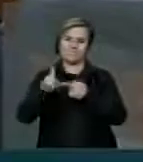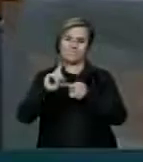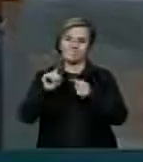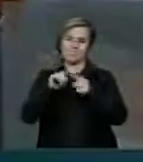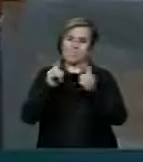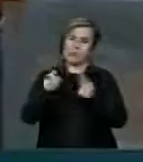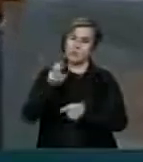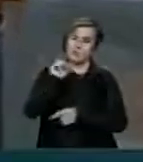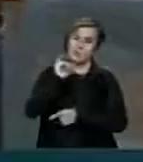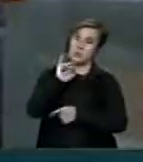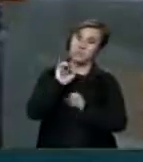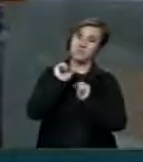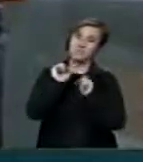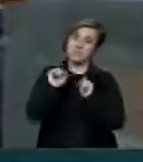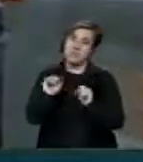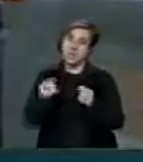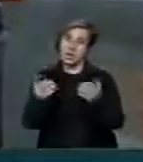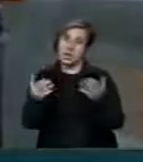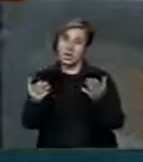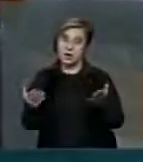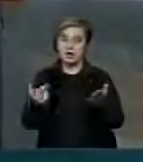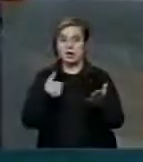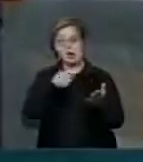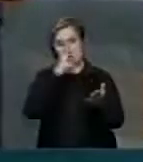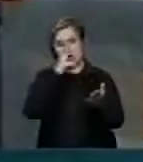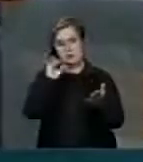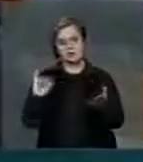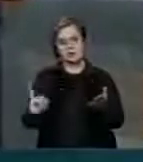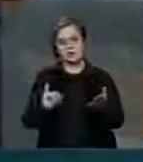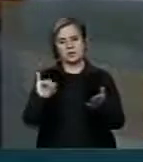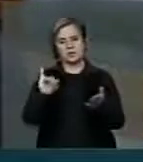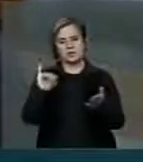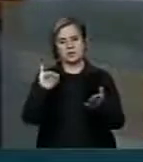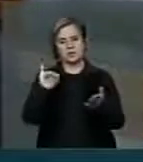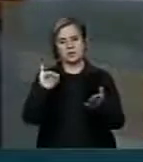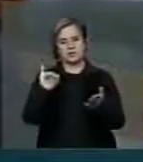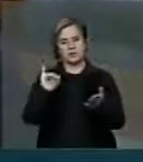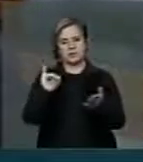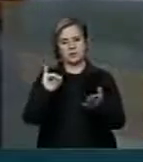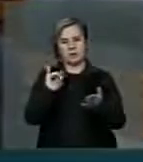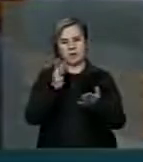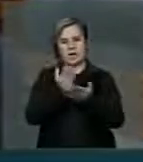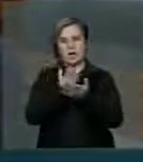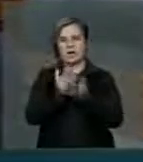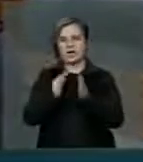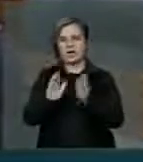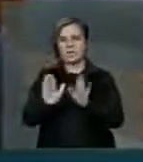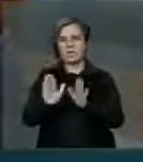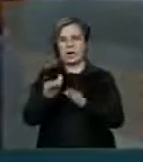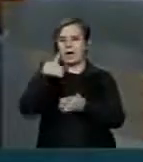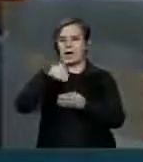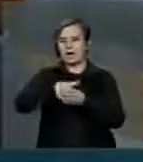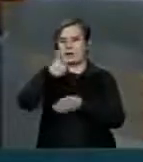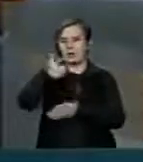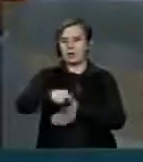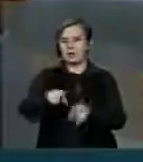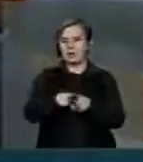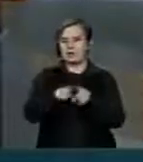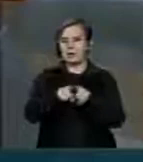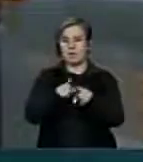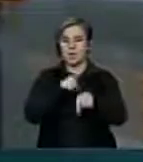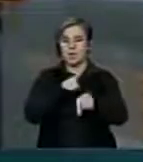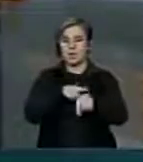se isso for possível, senhor presidente, acho necessário fim da reeleição e coincidência de mandatos.